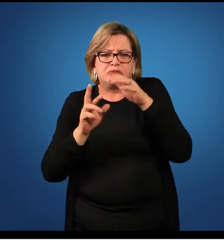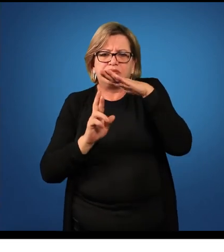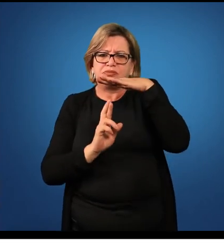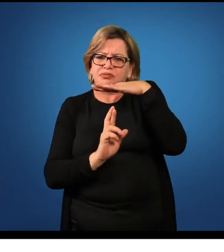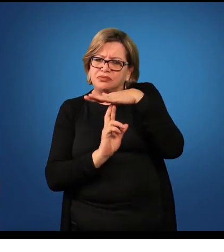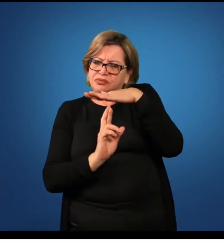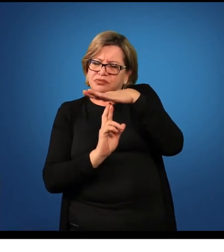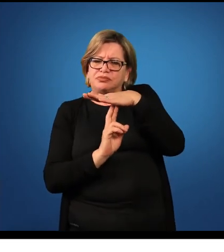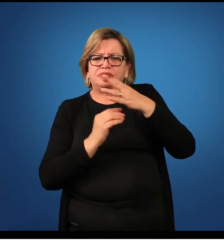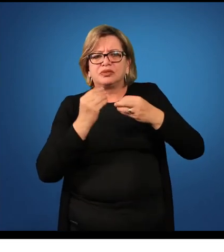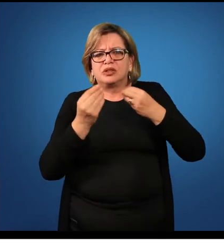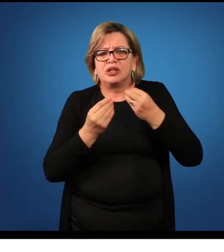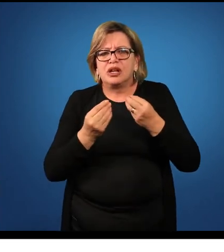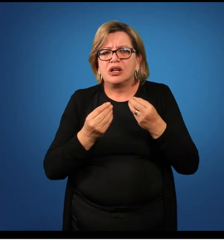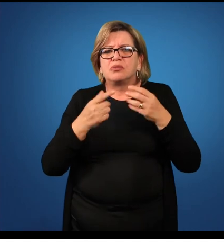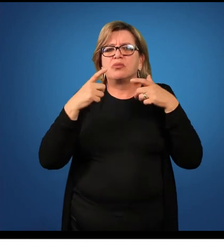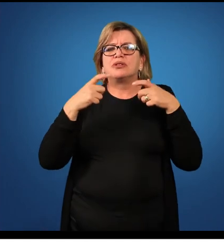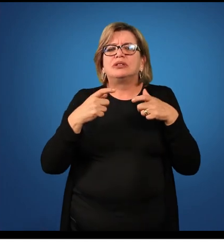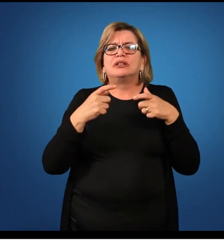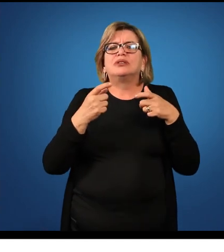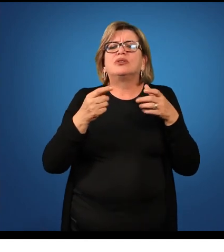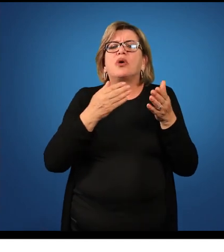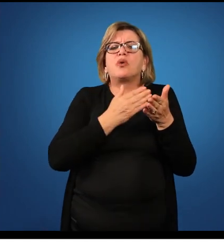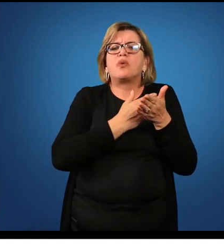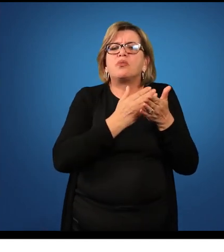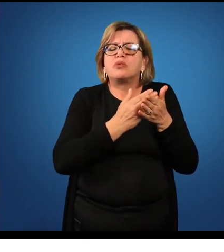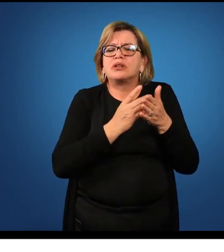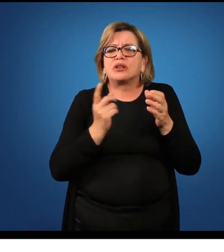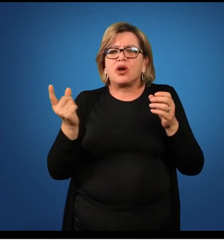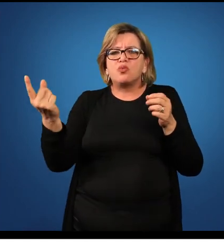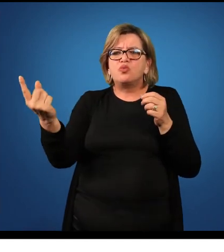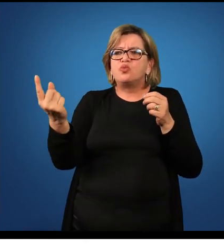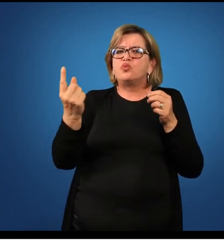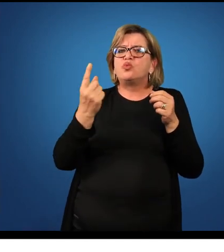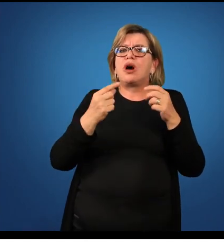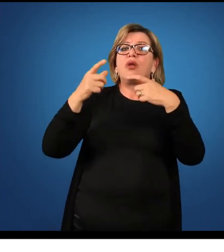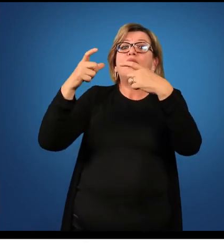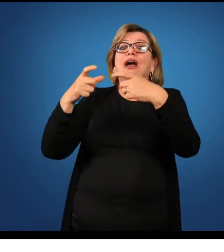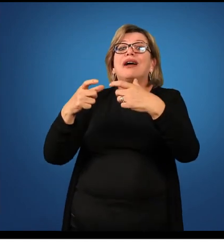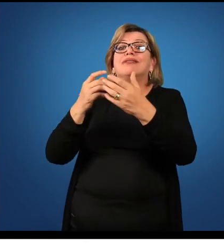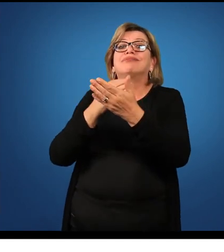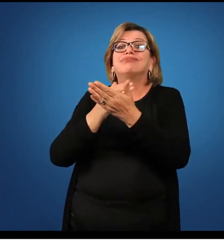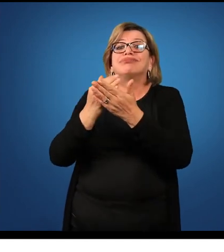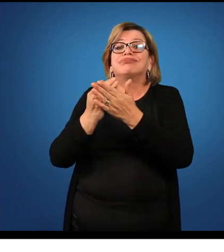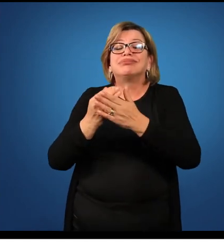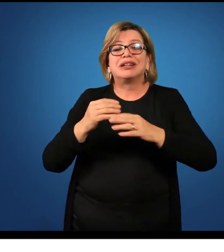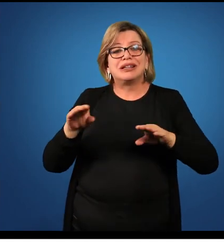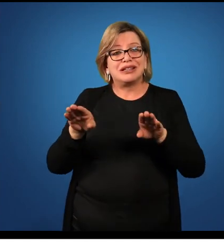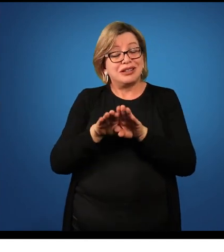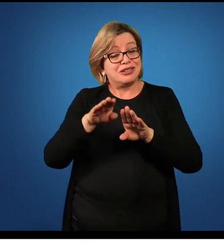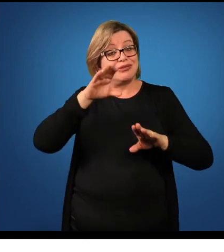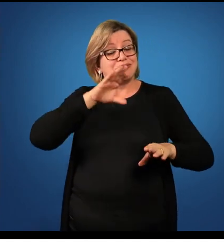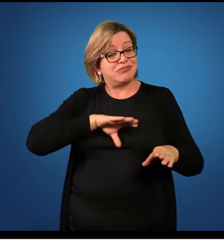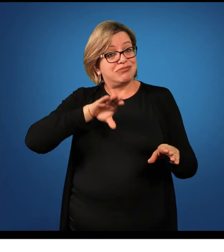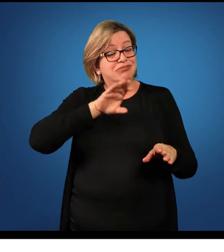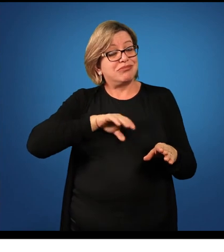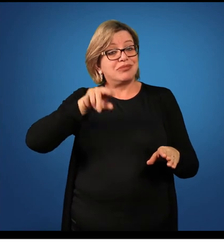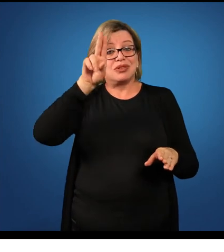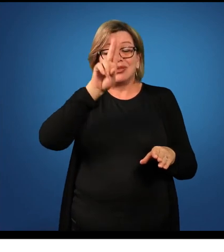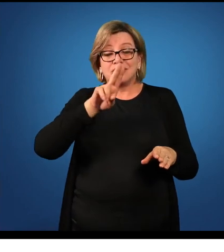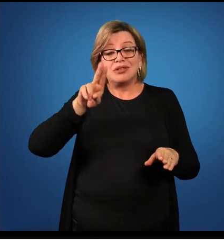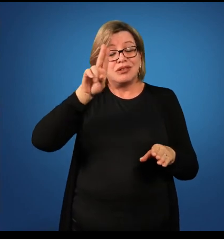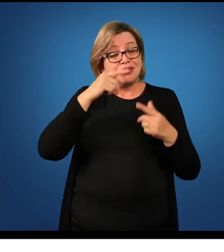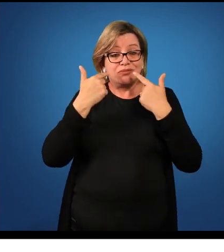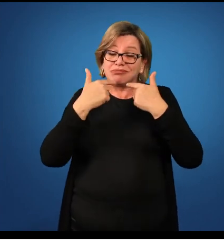lugar de onde também na língua portuguesa isso é bastante claro para nós por conta do próprio uso da